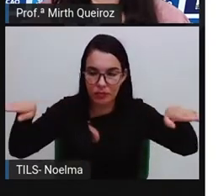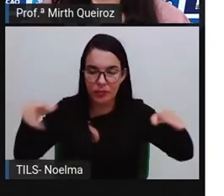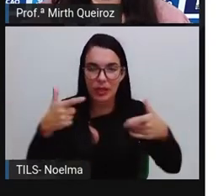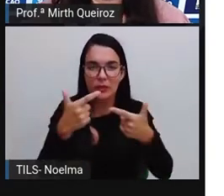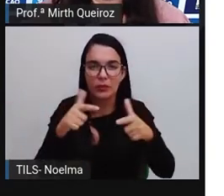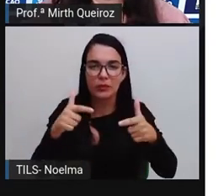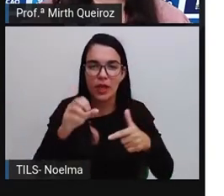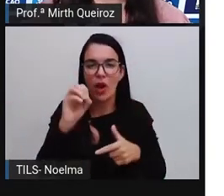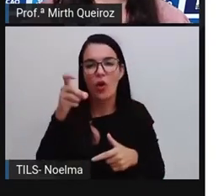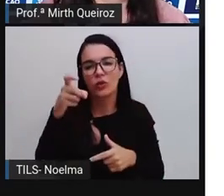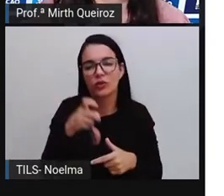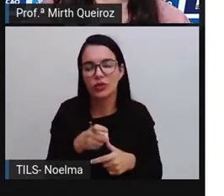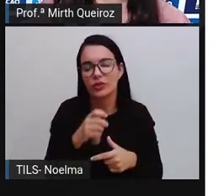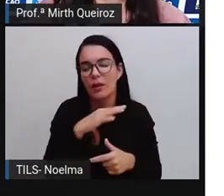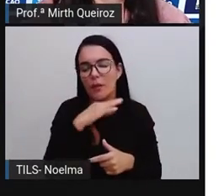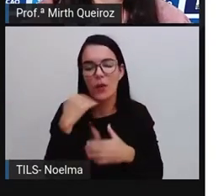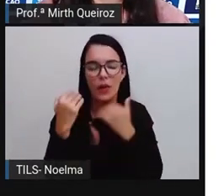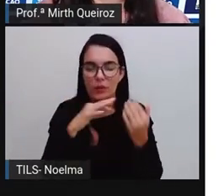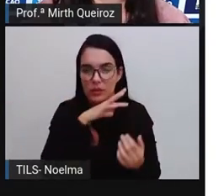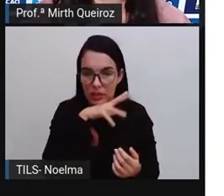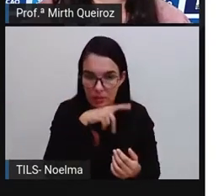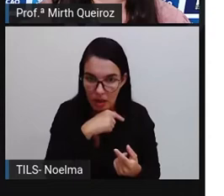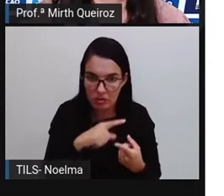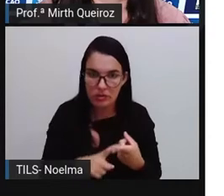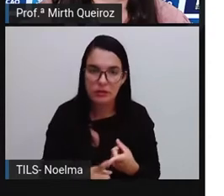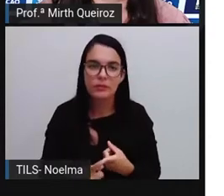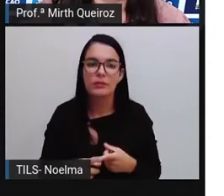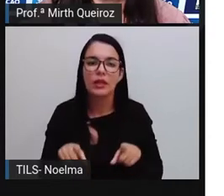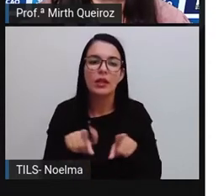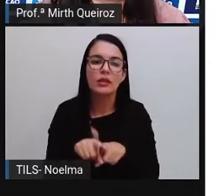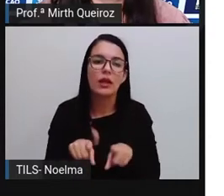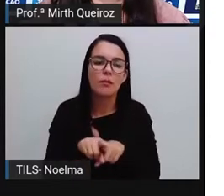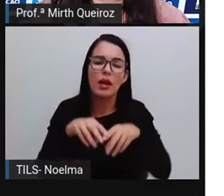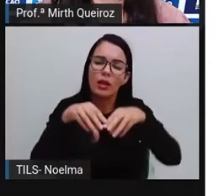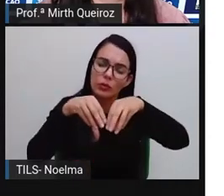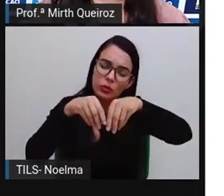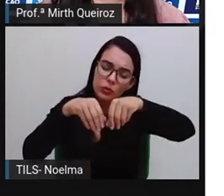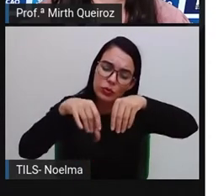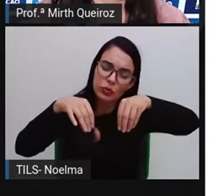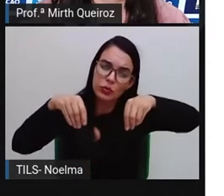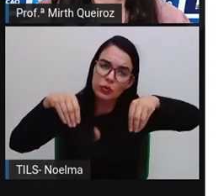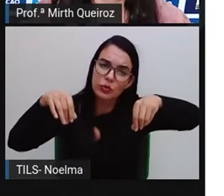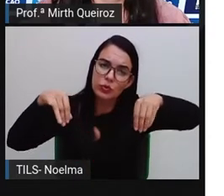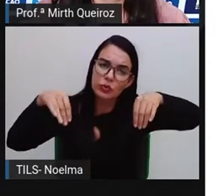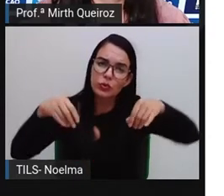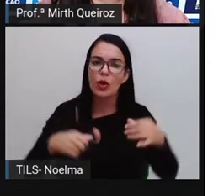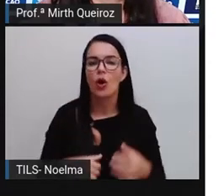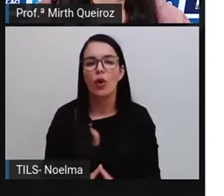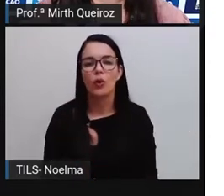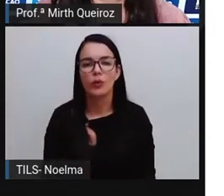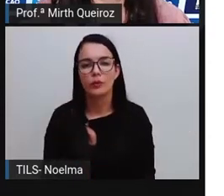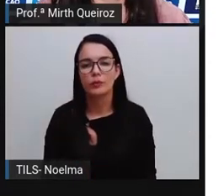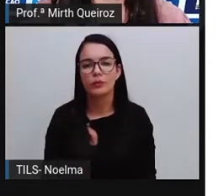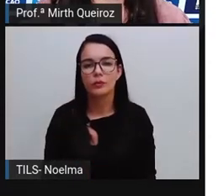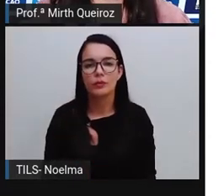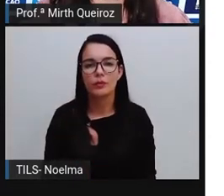outros animais que vivem ali acabarem morrendo, né? E podem poluir também o solo. Mas o que é